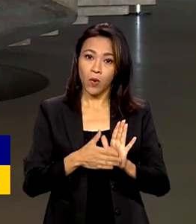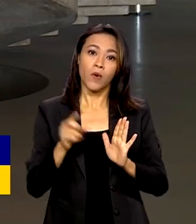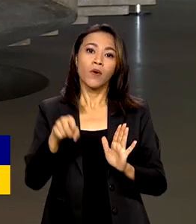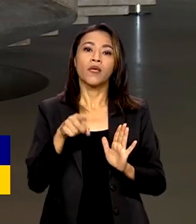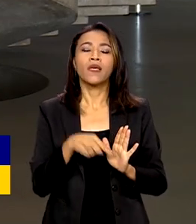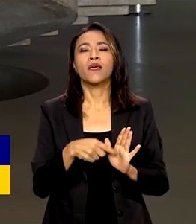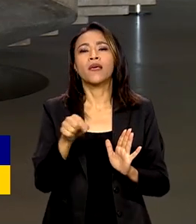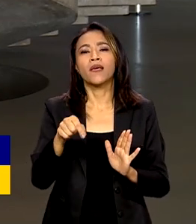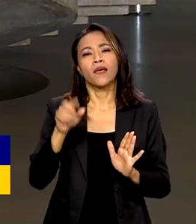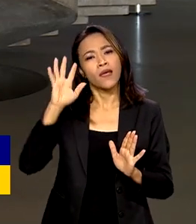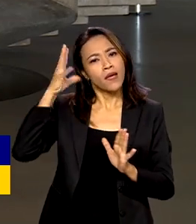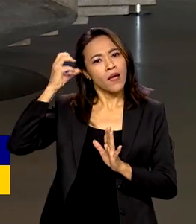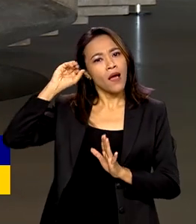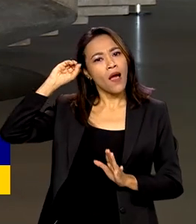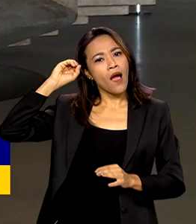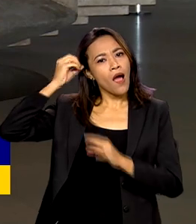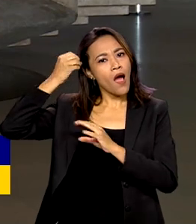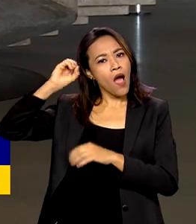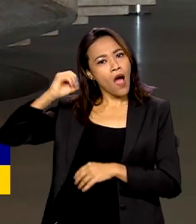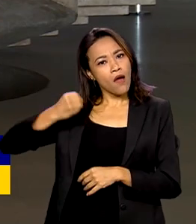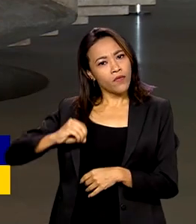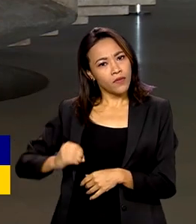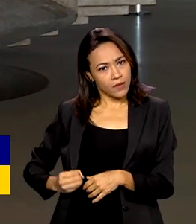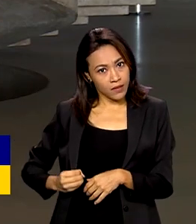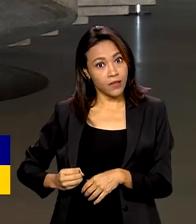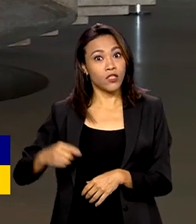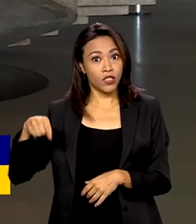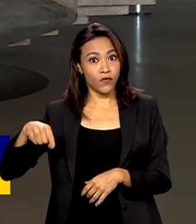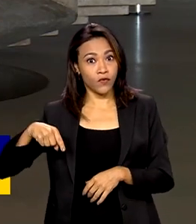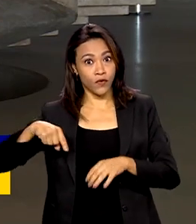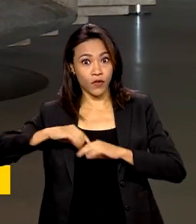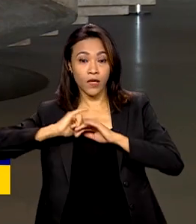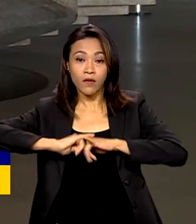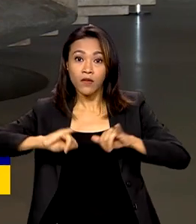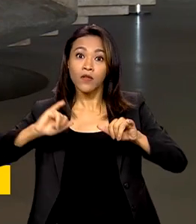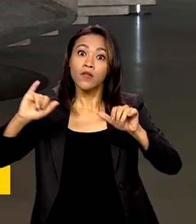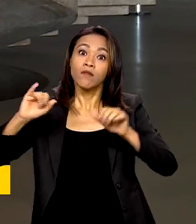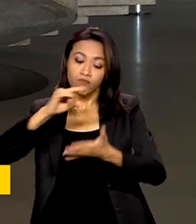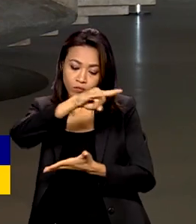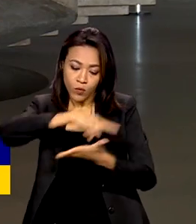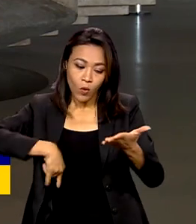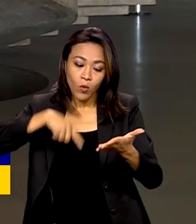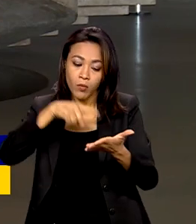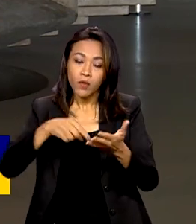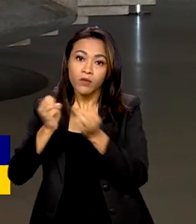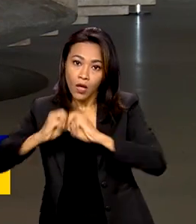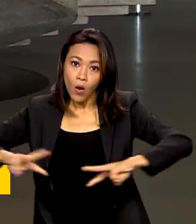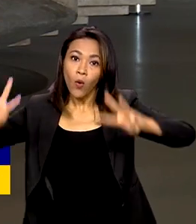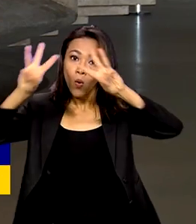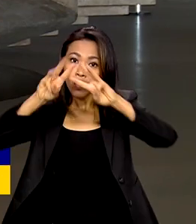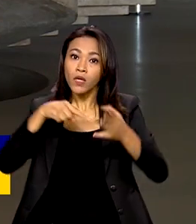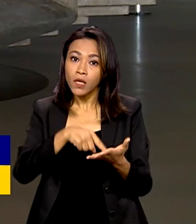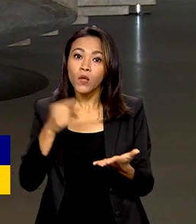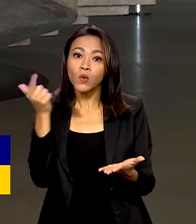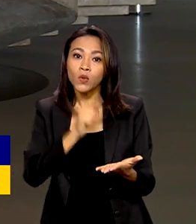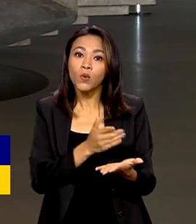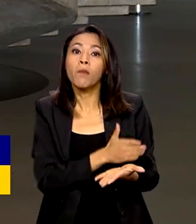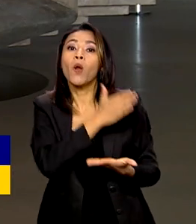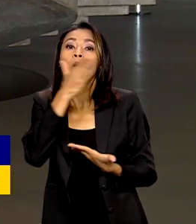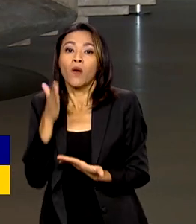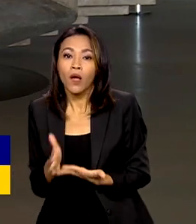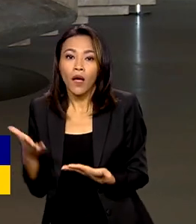de afrodescendentes, convocada pela ONU e que vence no ano que vem, seja prorrogada. Lula também